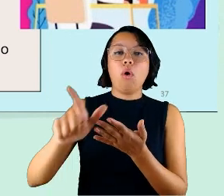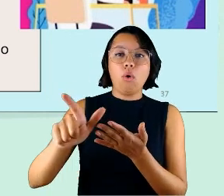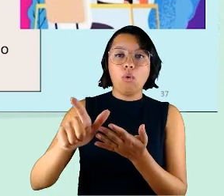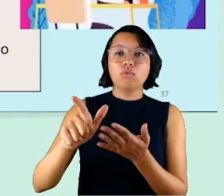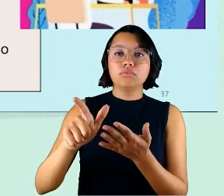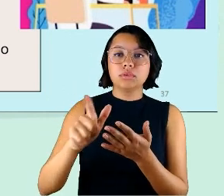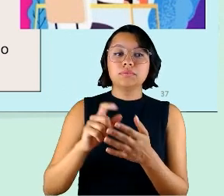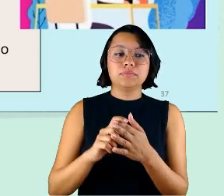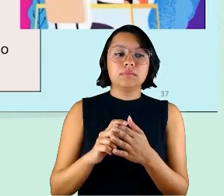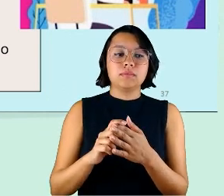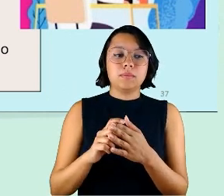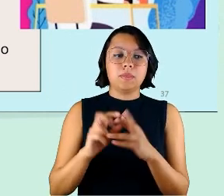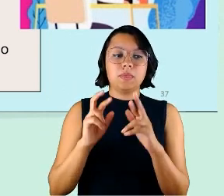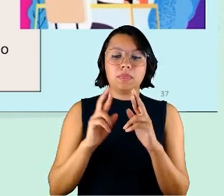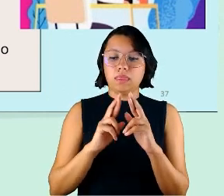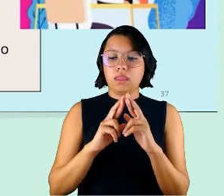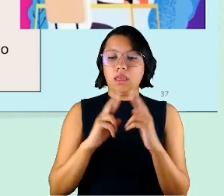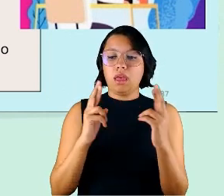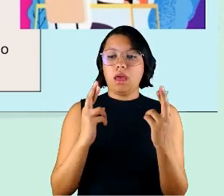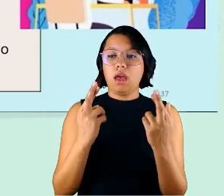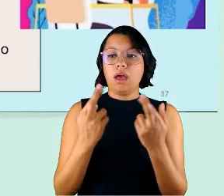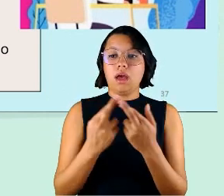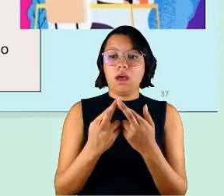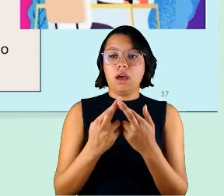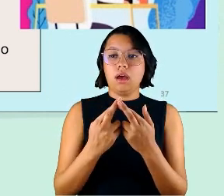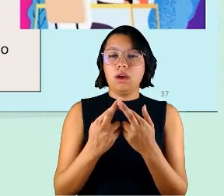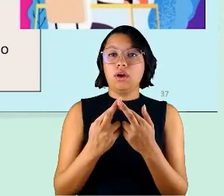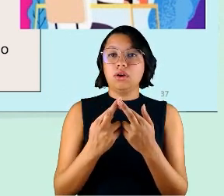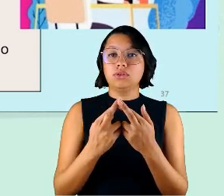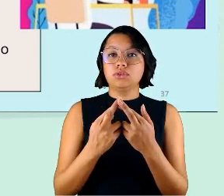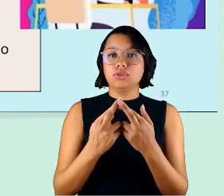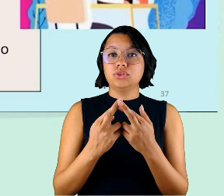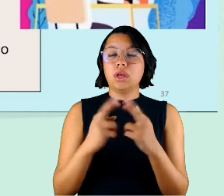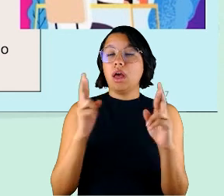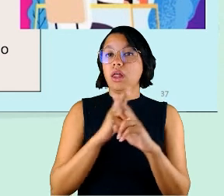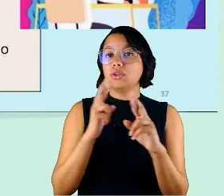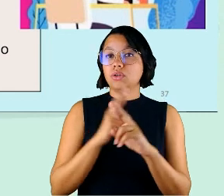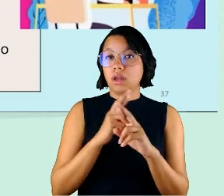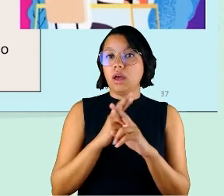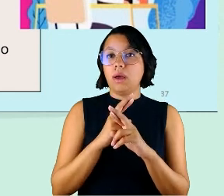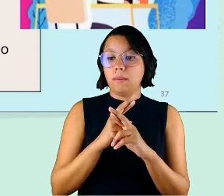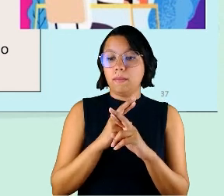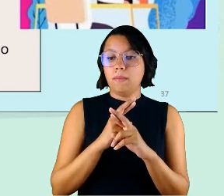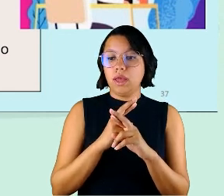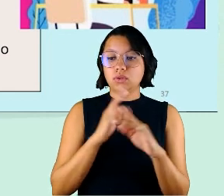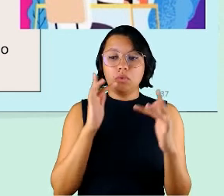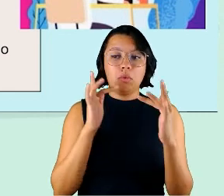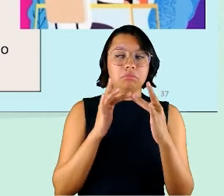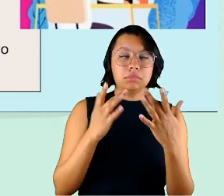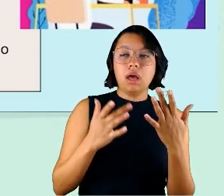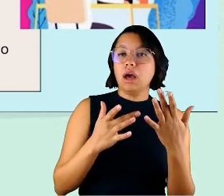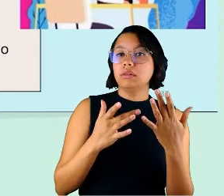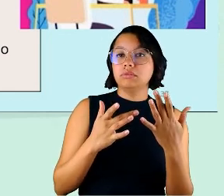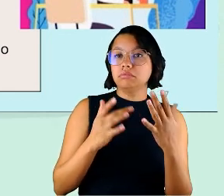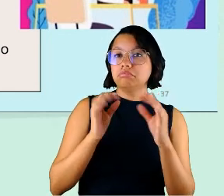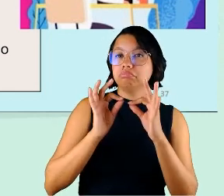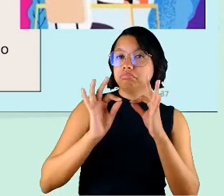podem se ampliar porque as nossas salas não precisam ser fechadas mais por unidades então há várias